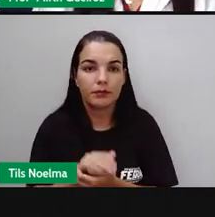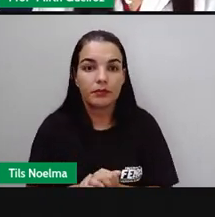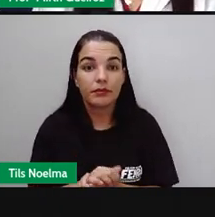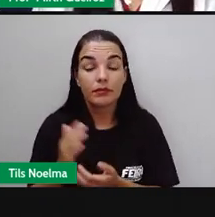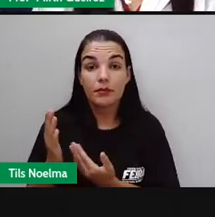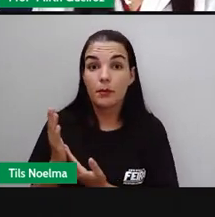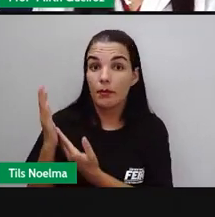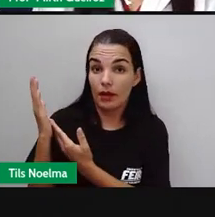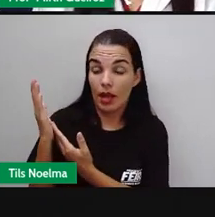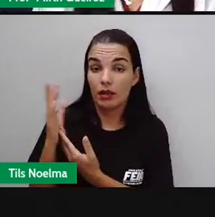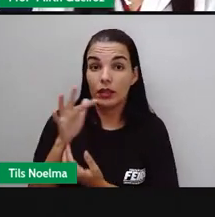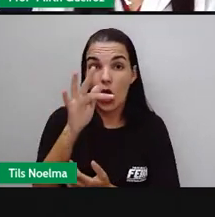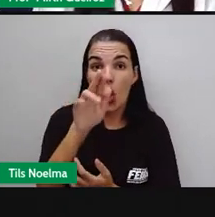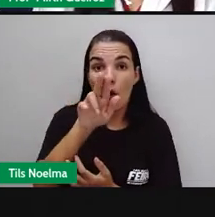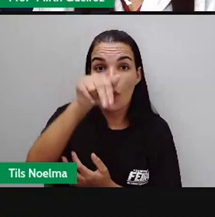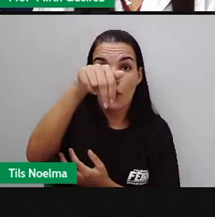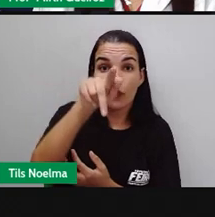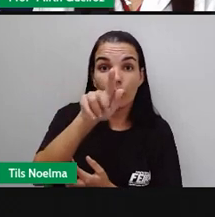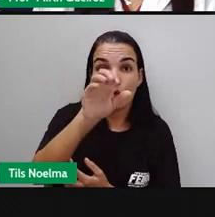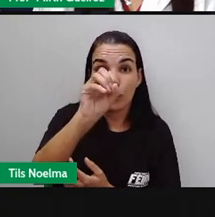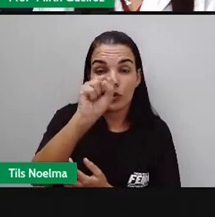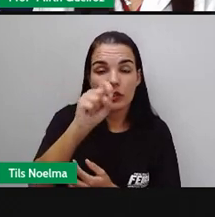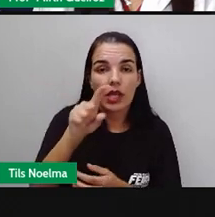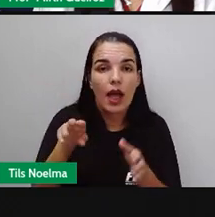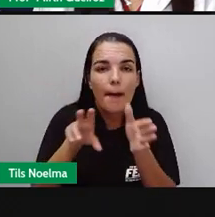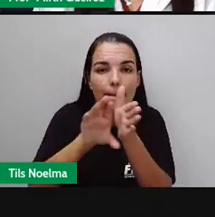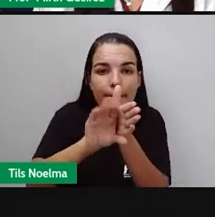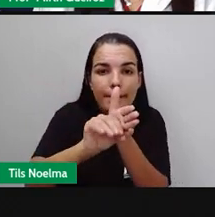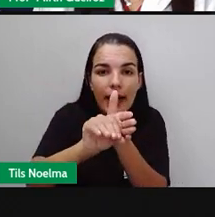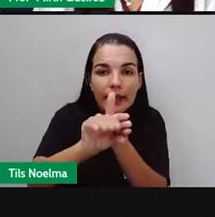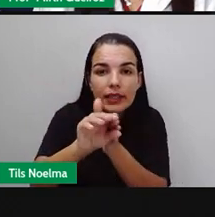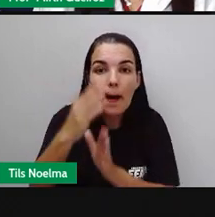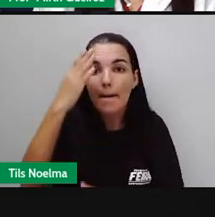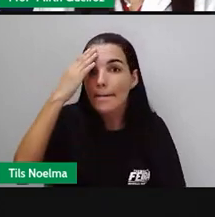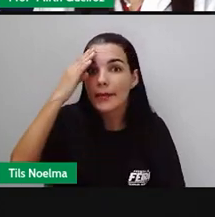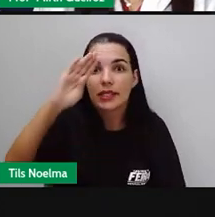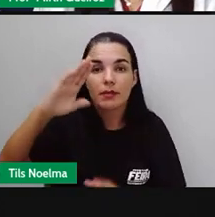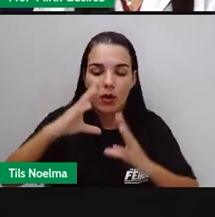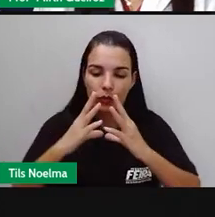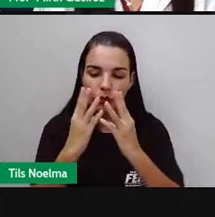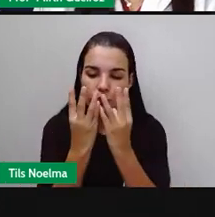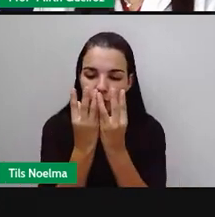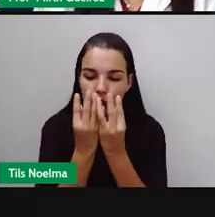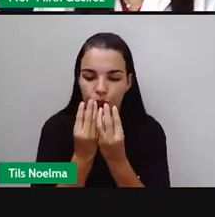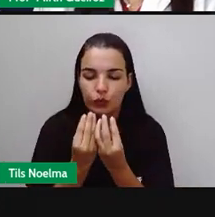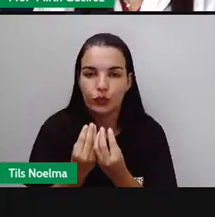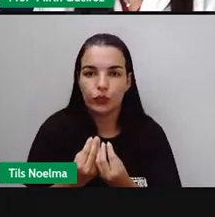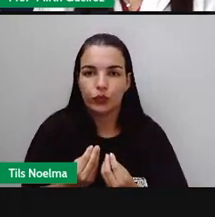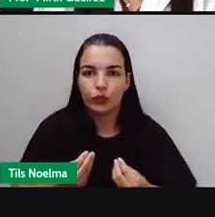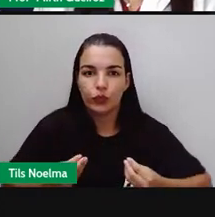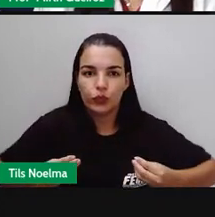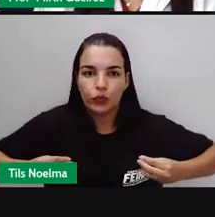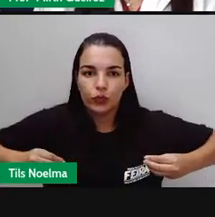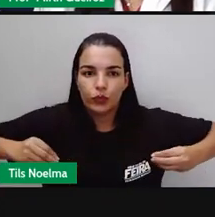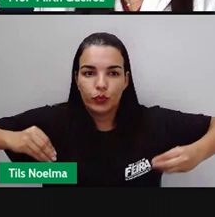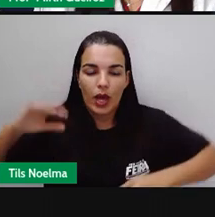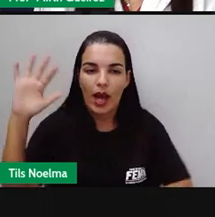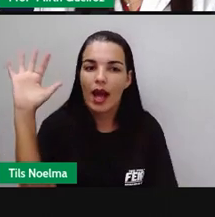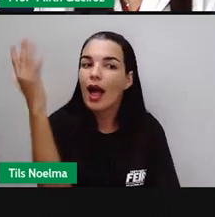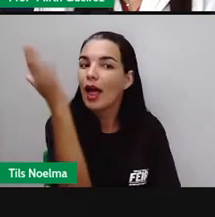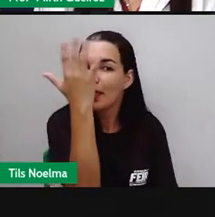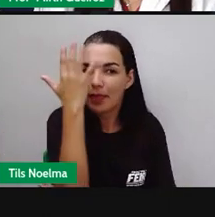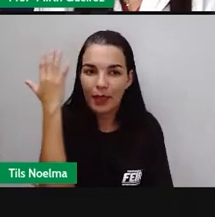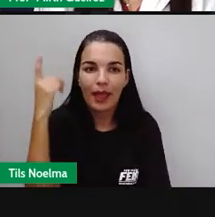Os fungos e as bactérias são os principais decompositores da natureza. E tem um importante papel na